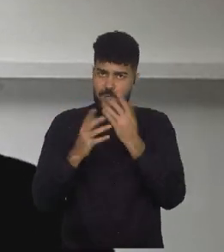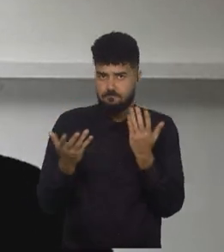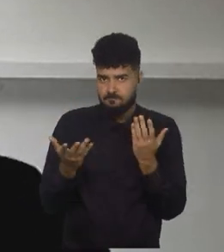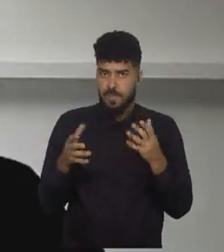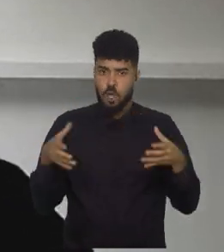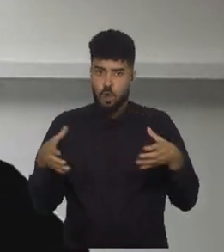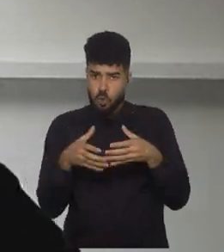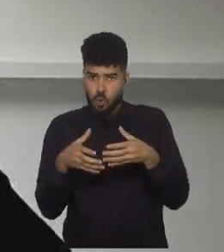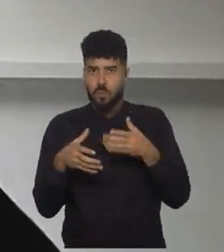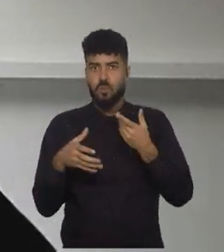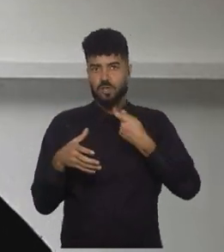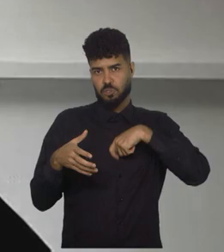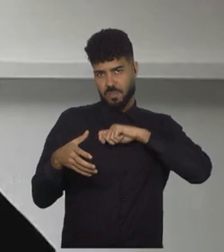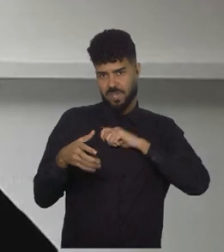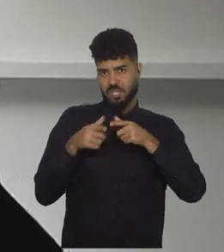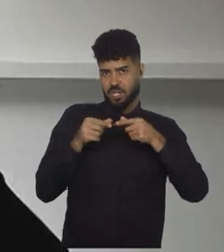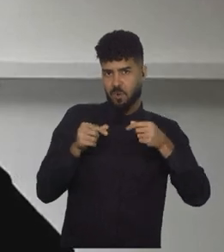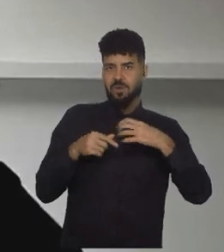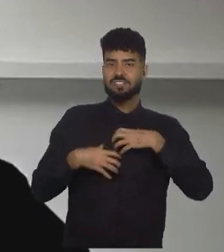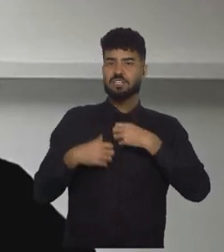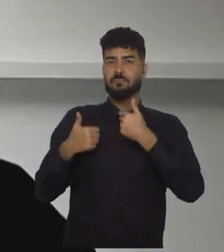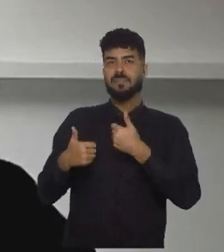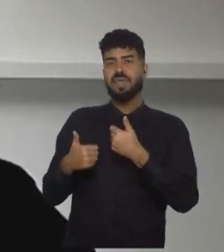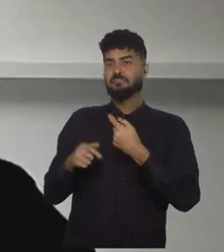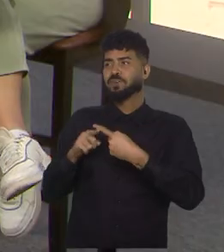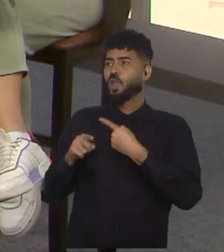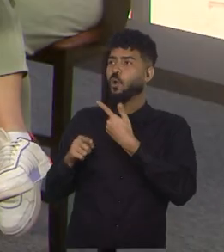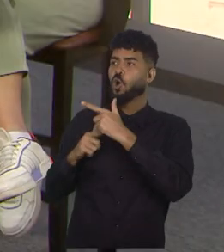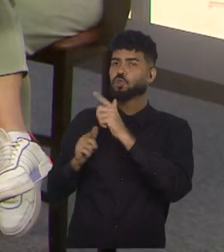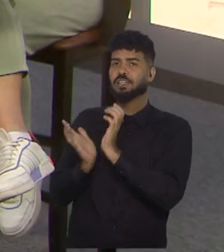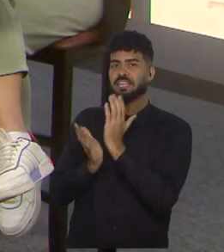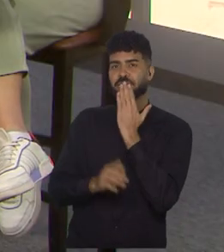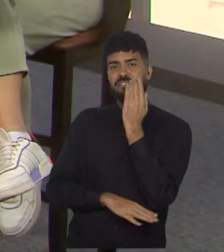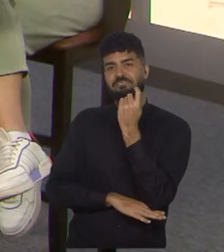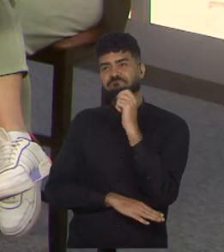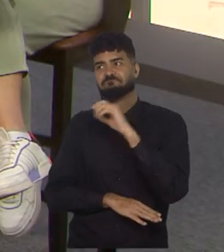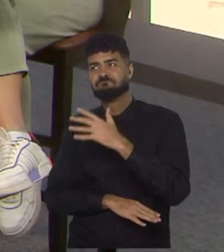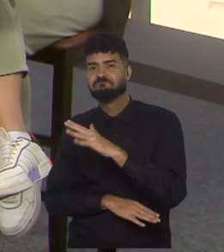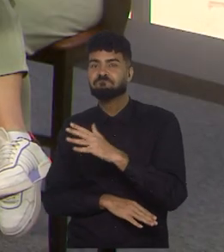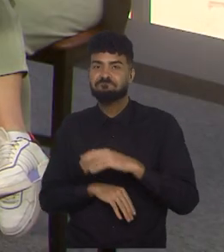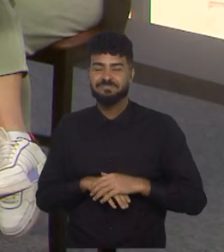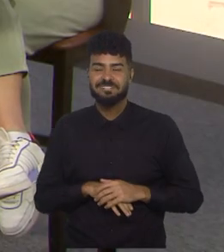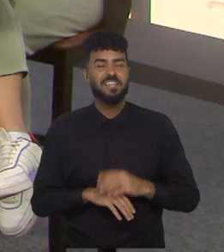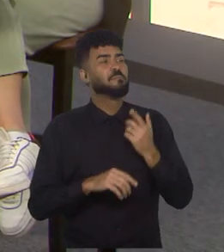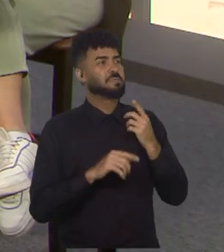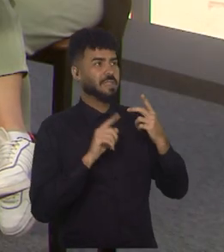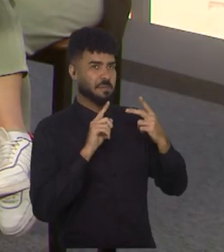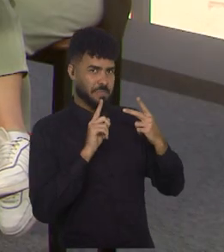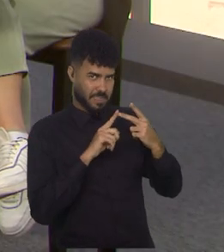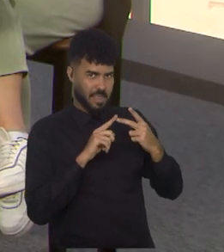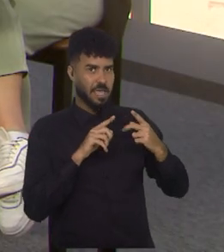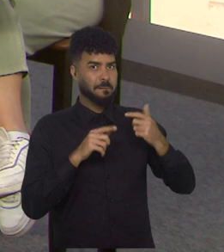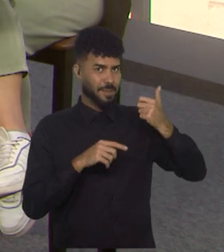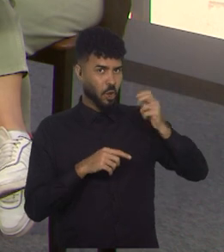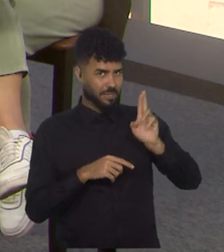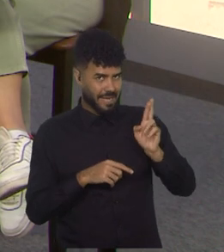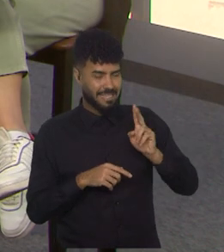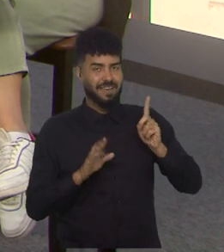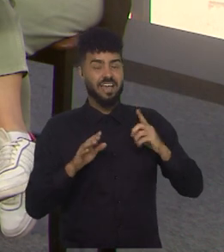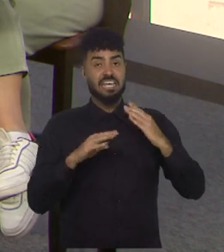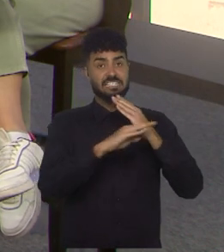que é um grupo bastante confortável para a Espanha e Japão. Bacana. E no outro confronto, a gente tem, na primeira rodada,